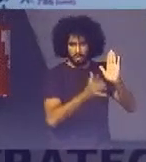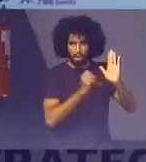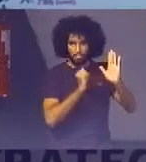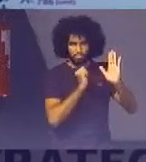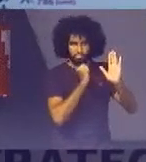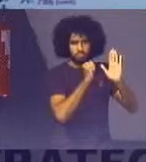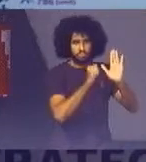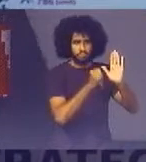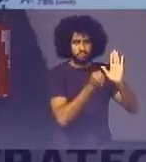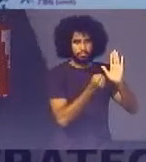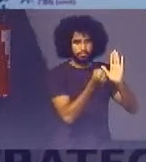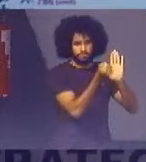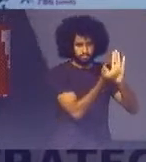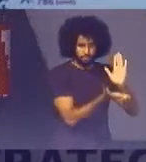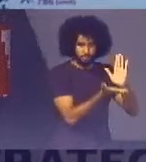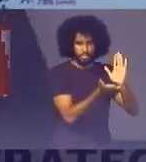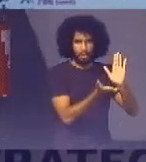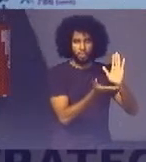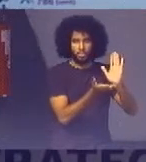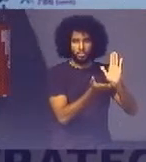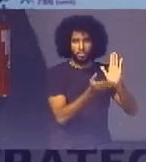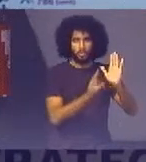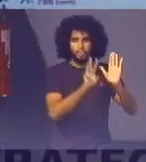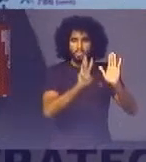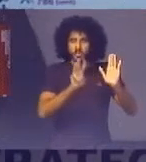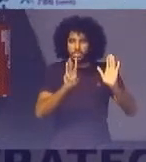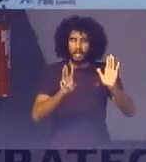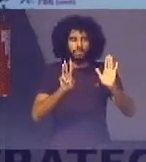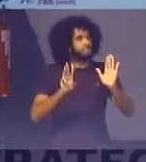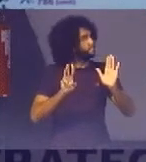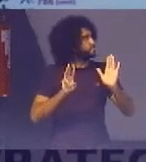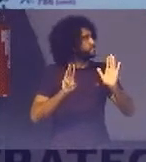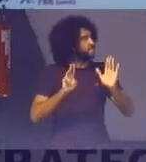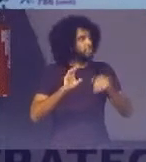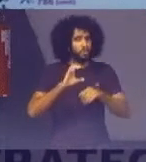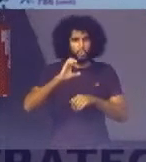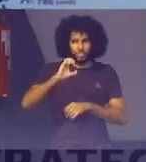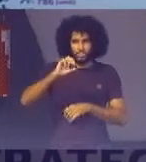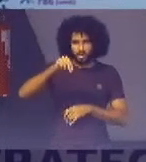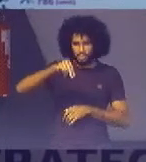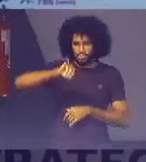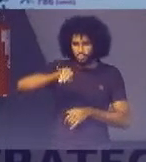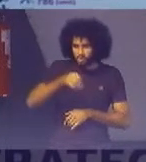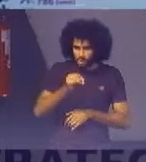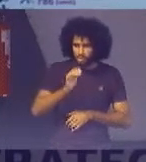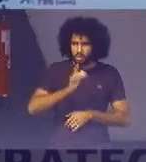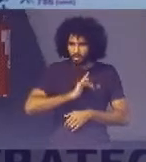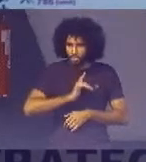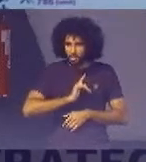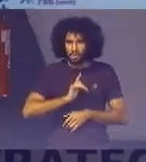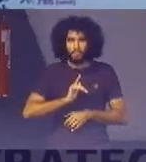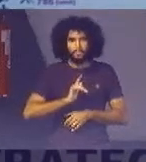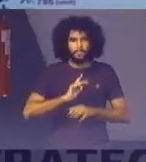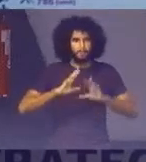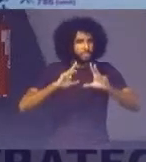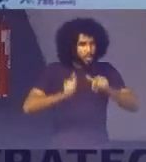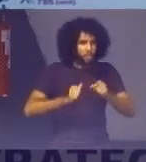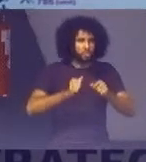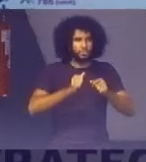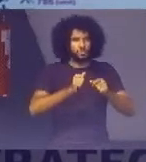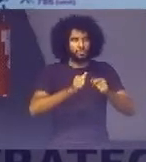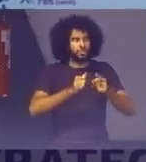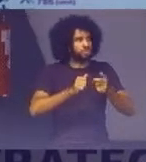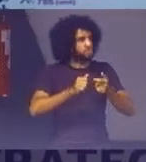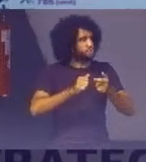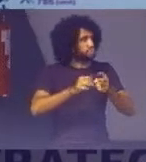No site Do Conselho Nacional De Justiça E que reúne dados Aqui de todos Os tribunais Do país Dizendo